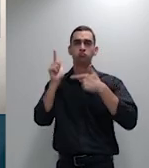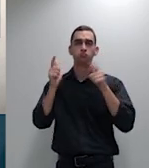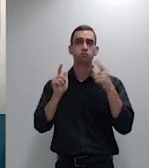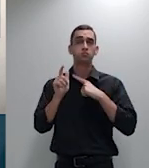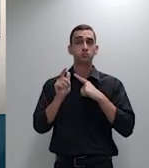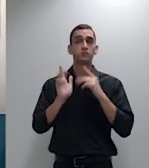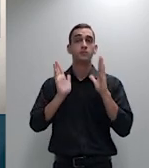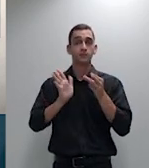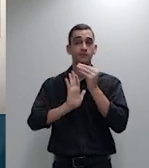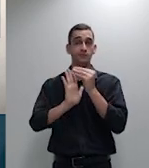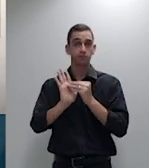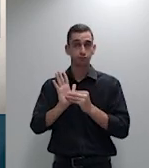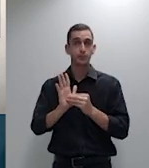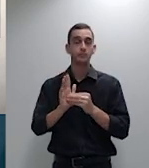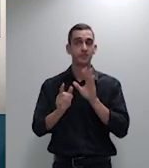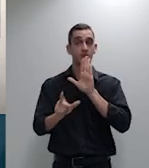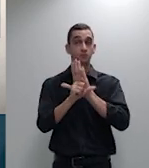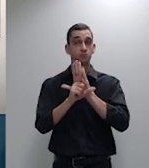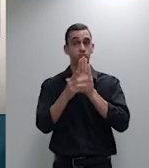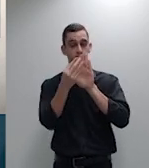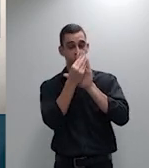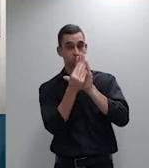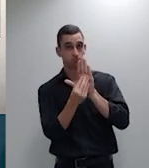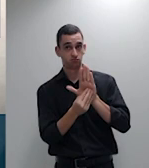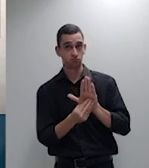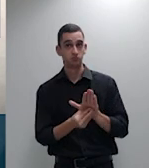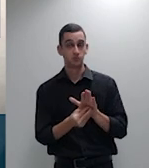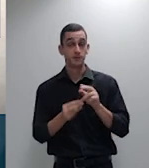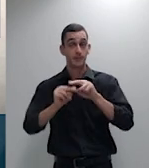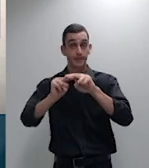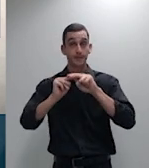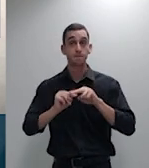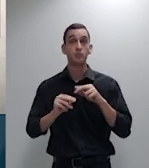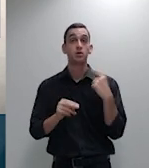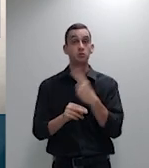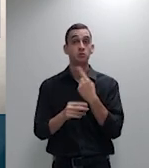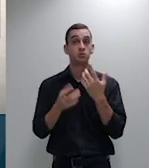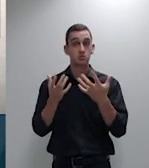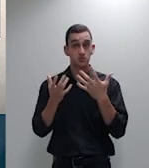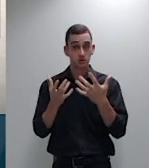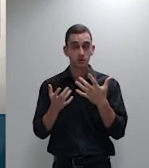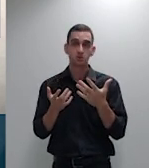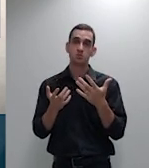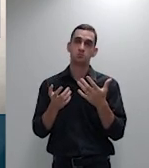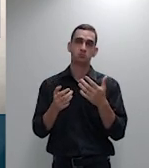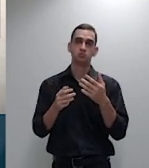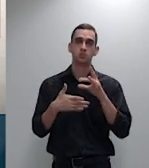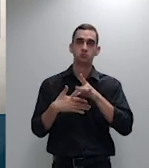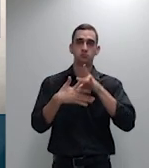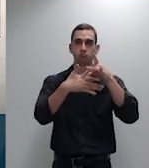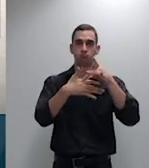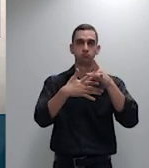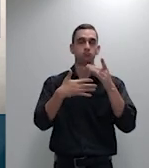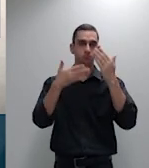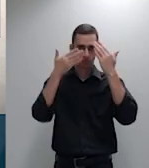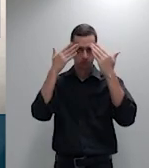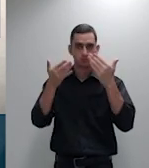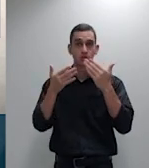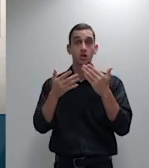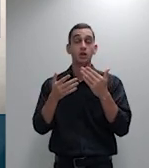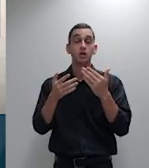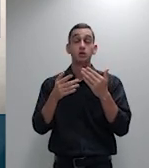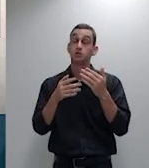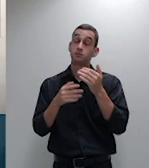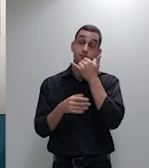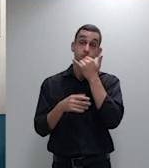aplicável então senhores ministros gostaria de destacar a presunção e o